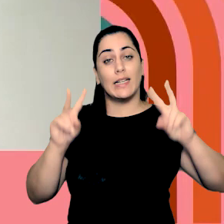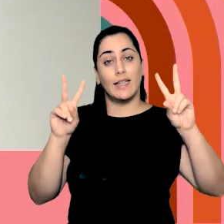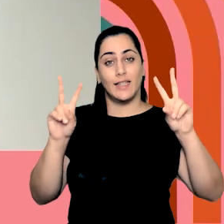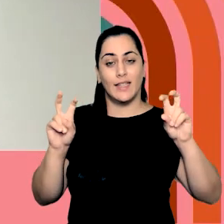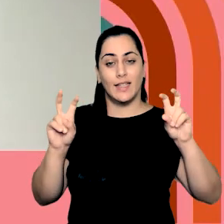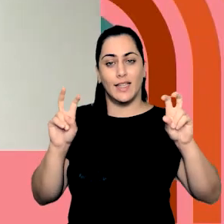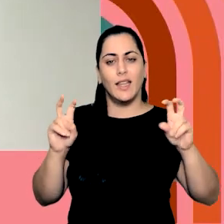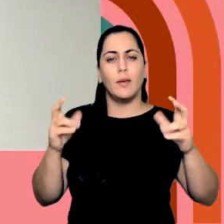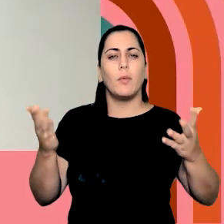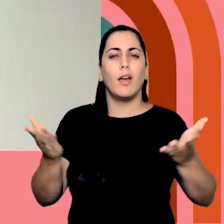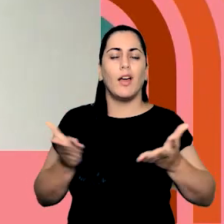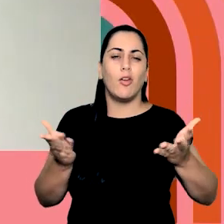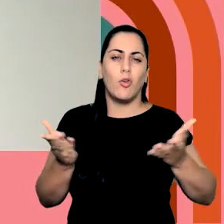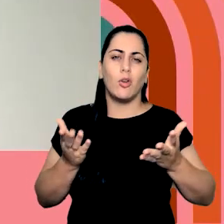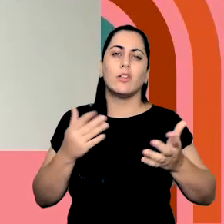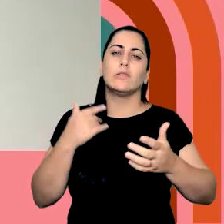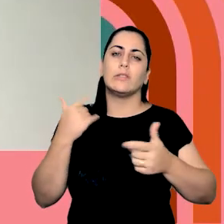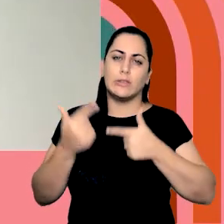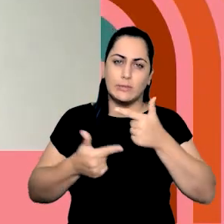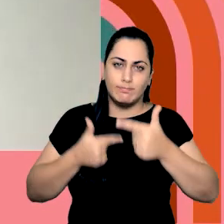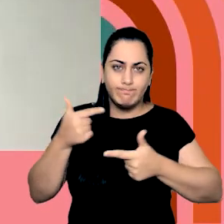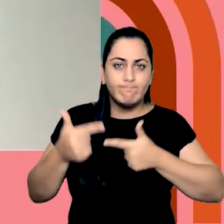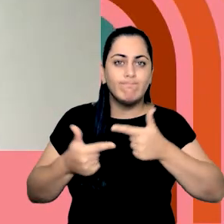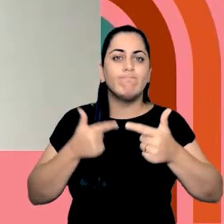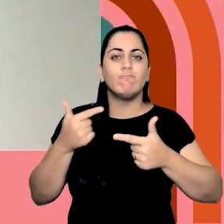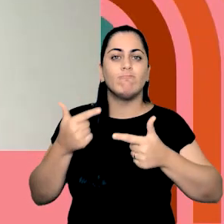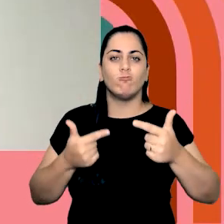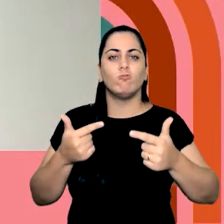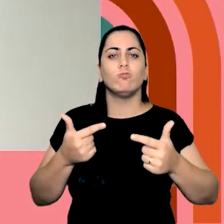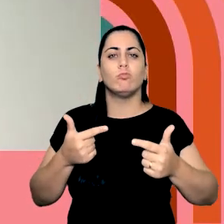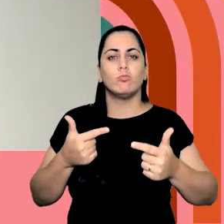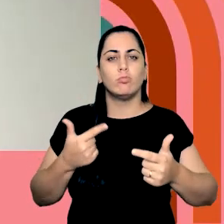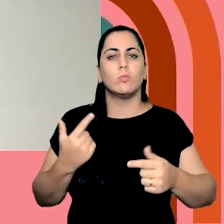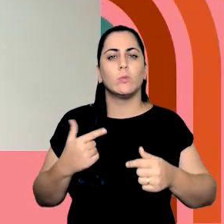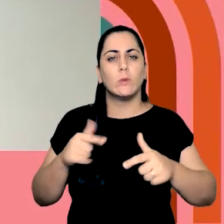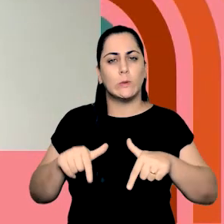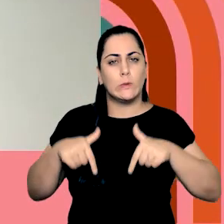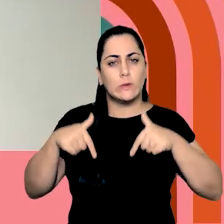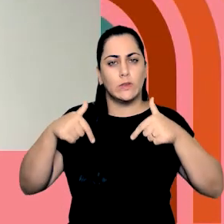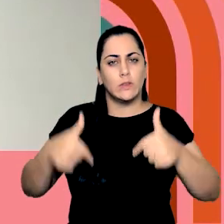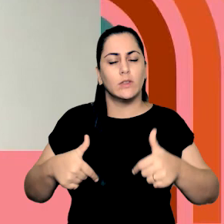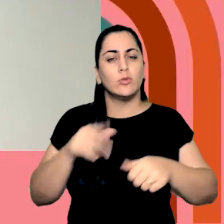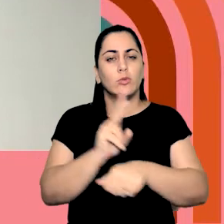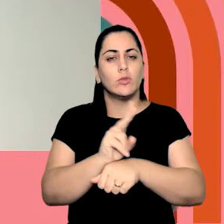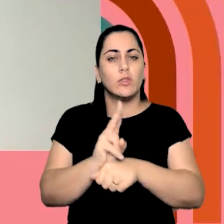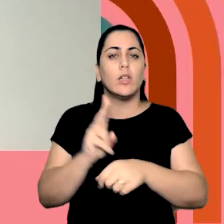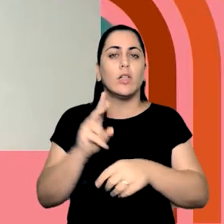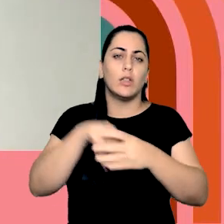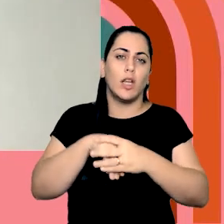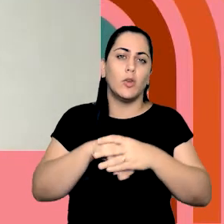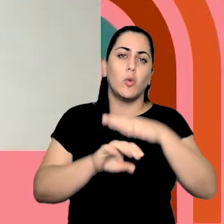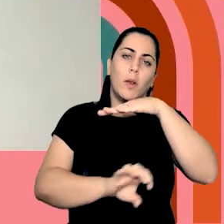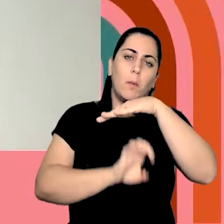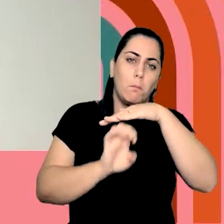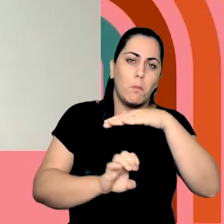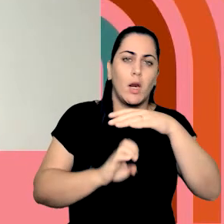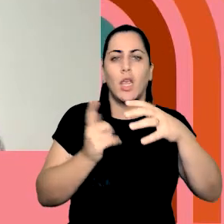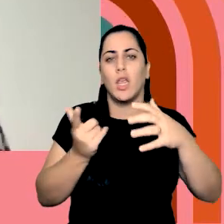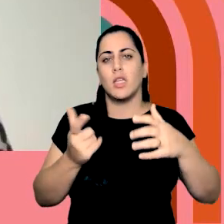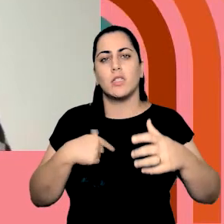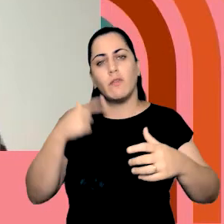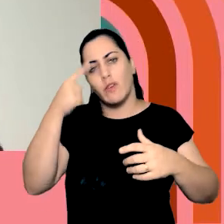tema que a gente vem trabalhando muito, que a gente vem defendendo muito em vários espaços, seja institucional ou fora dele,